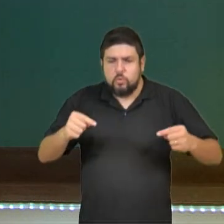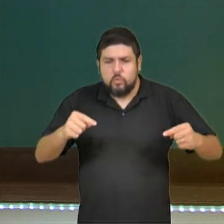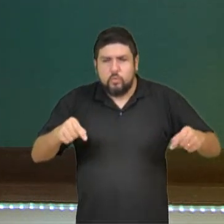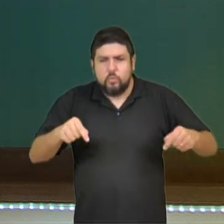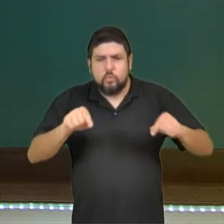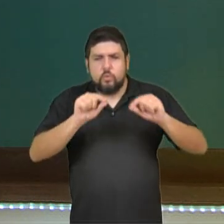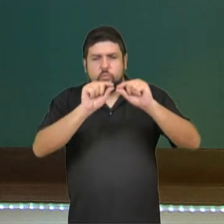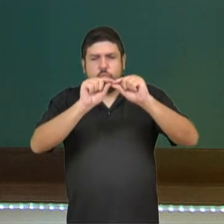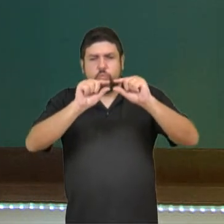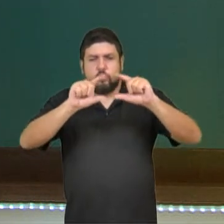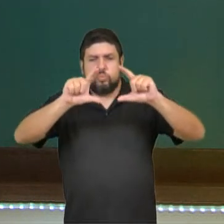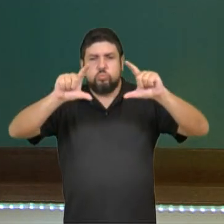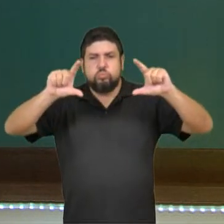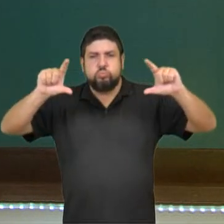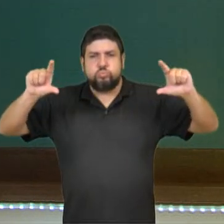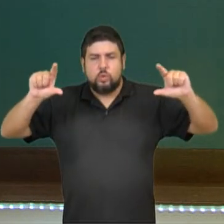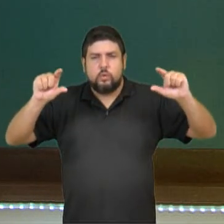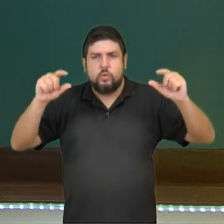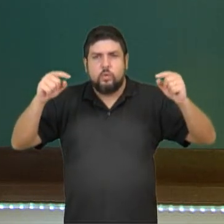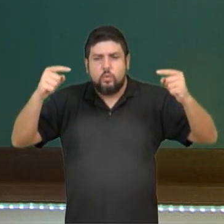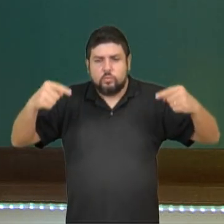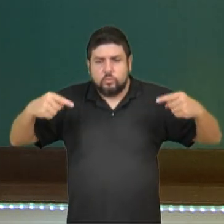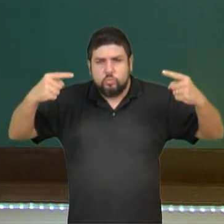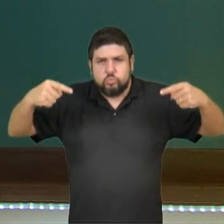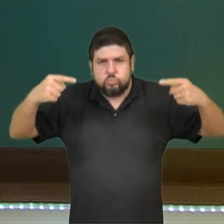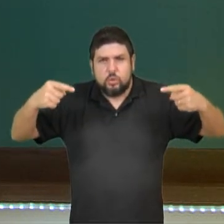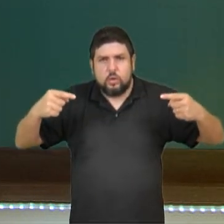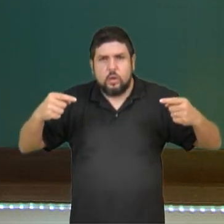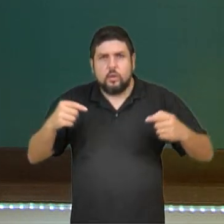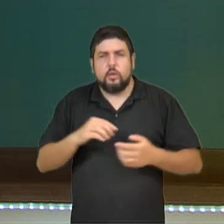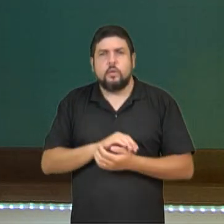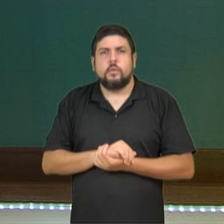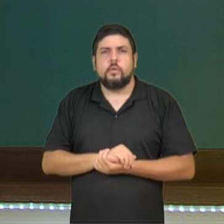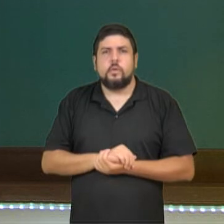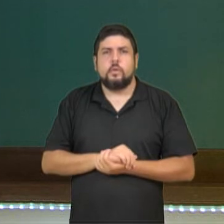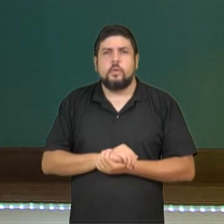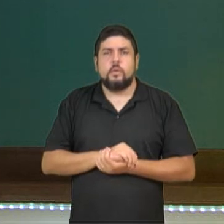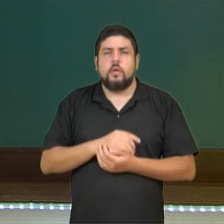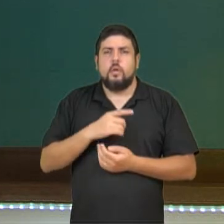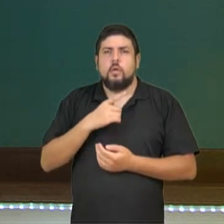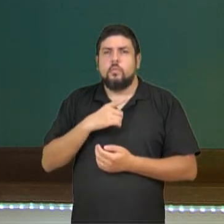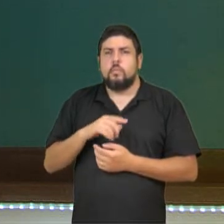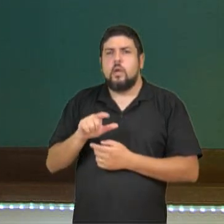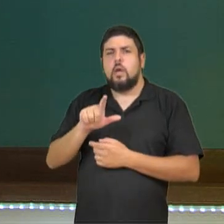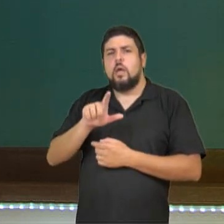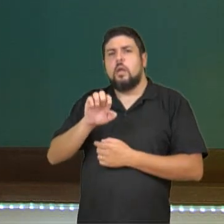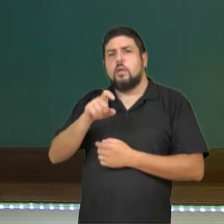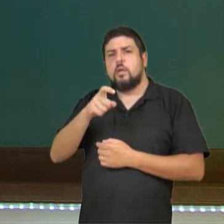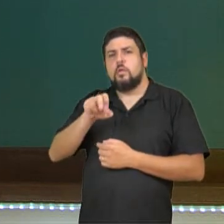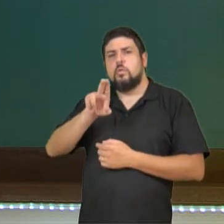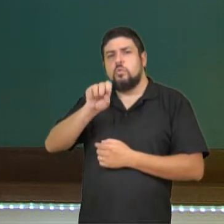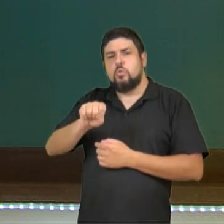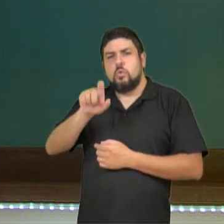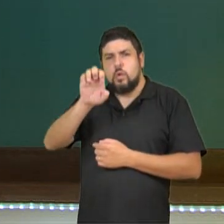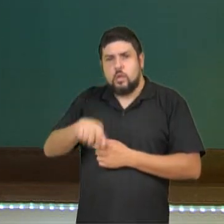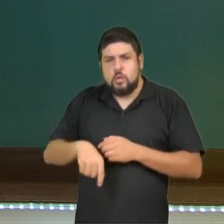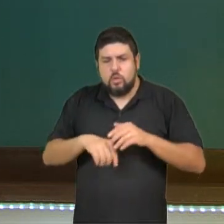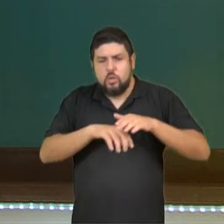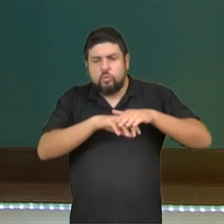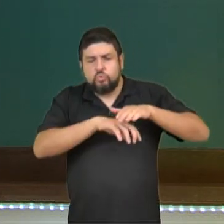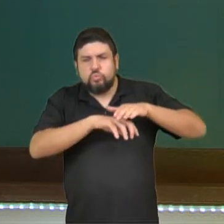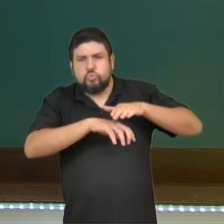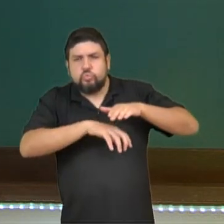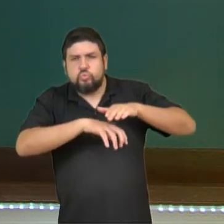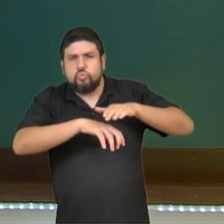os lugares que não são tão fáceis de andar, que são mais acidentados. E esse é o futuro do skate, que a gente imaginava nos filmes lá